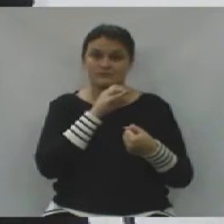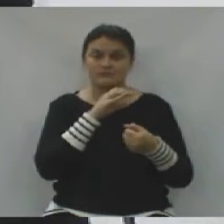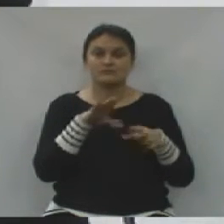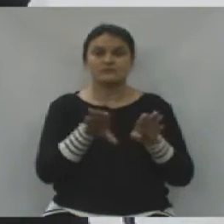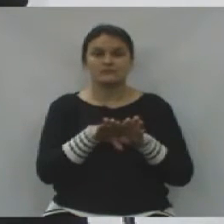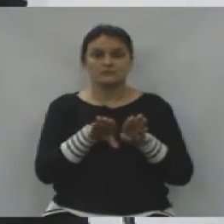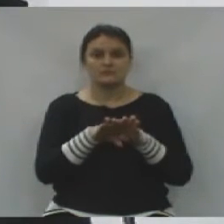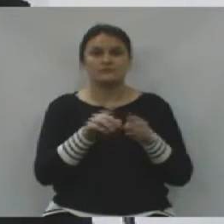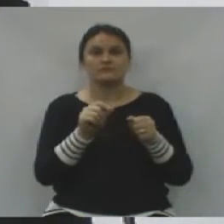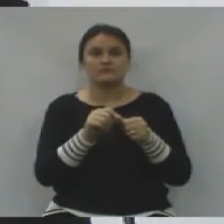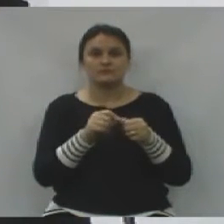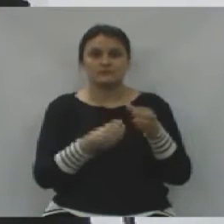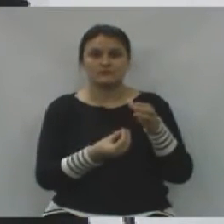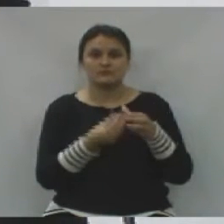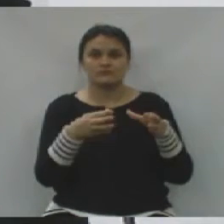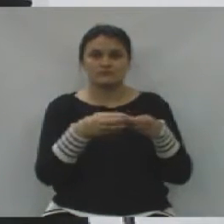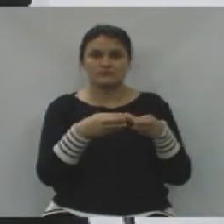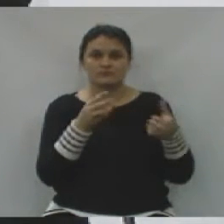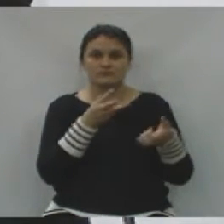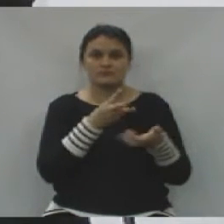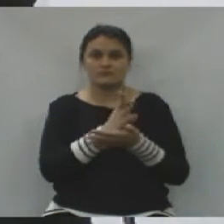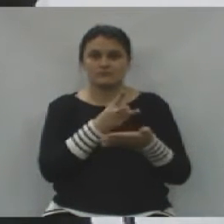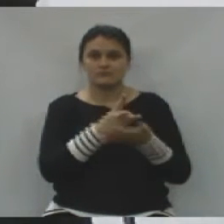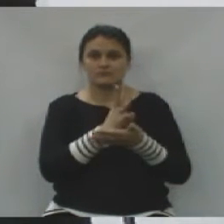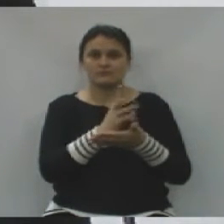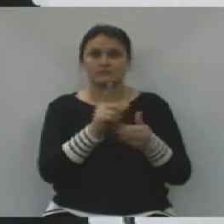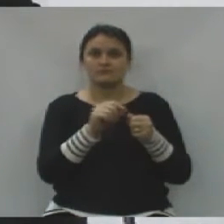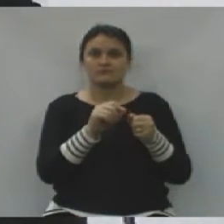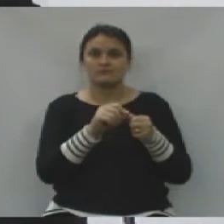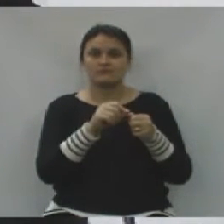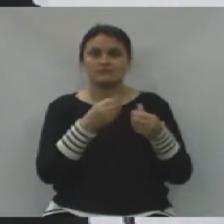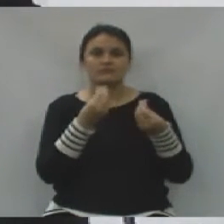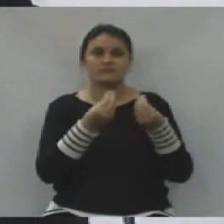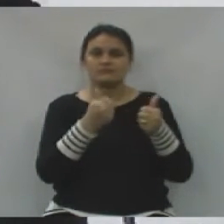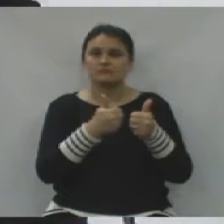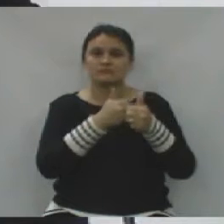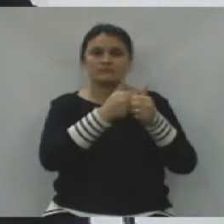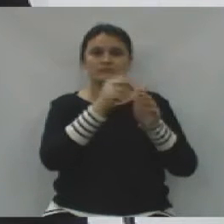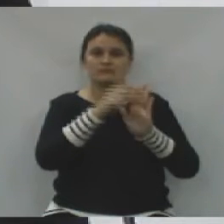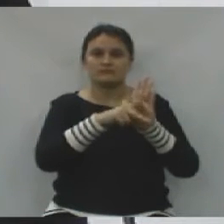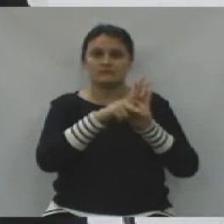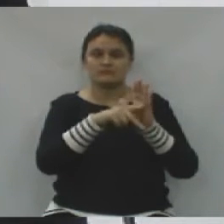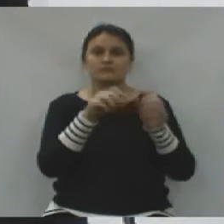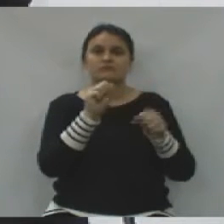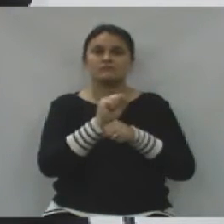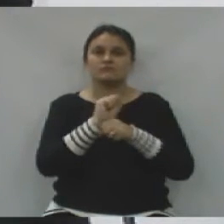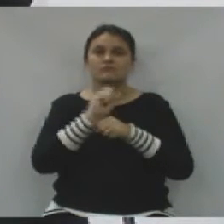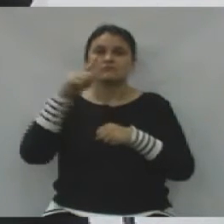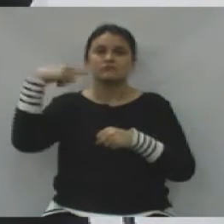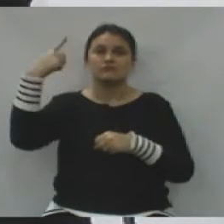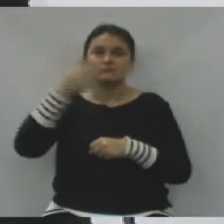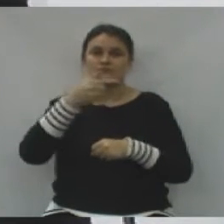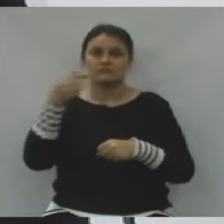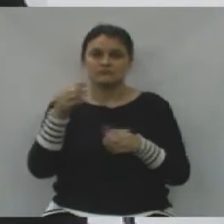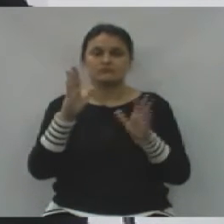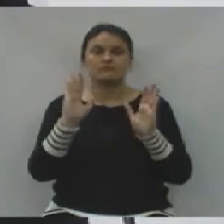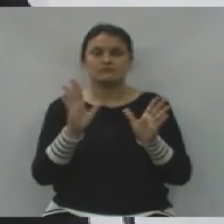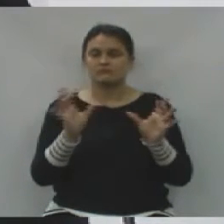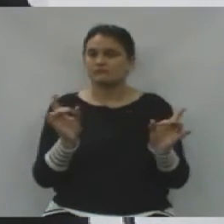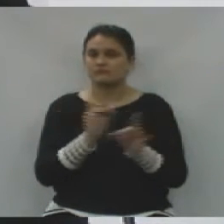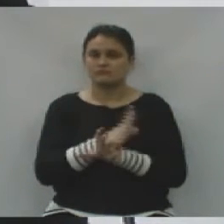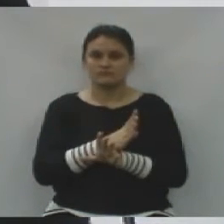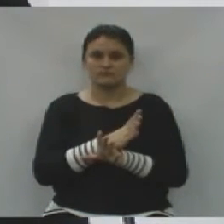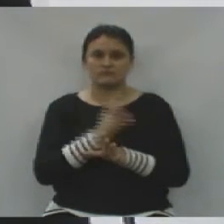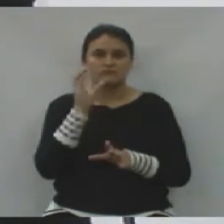Inclusive, foi criado aí um grupo de WhatsApp para dar acompanhamento aonde está seguindo esse projeto, e que esperamos, na próxima semana, já estar concluído,